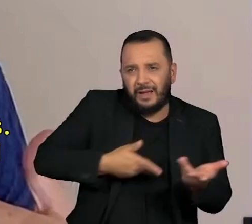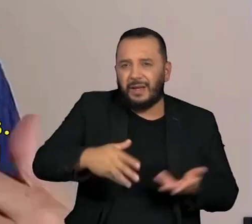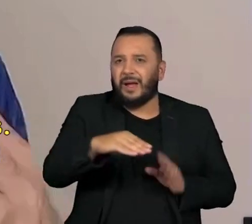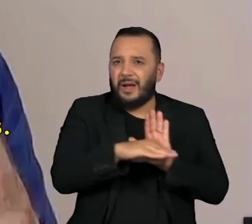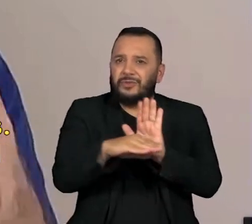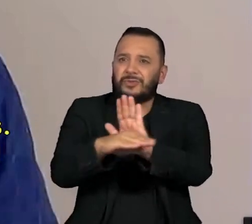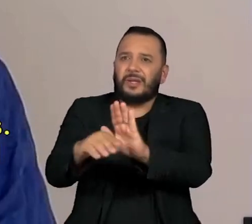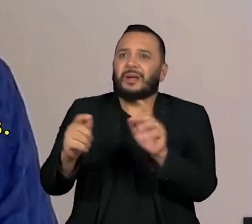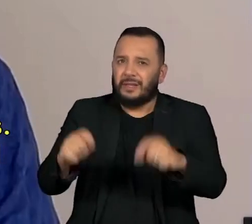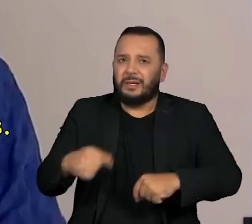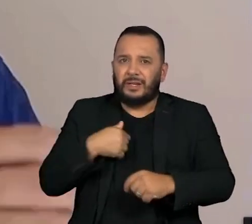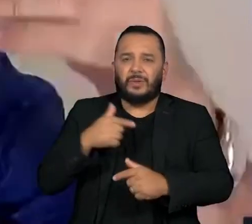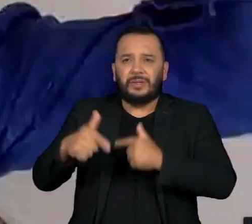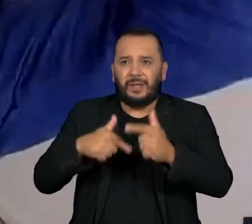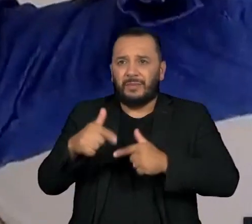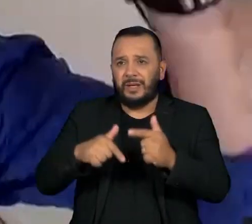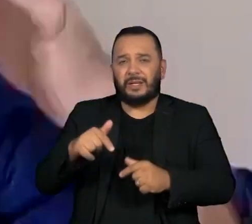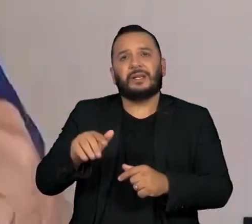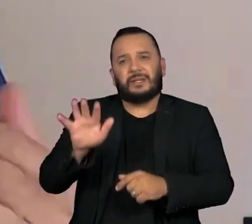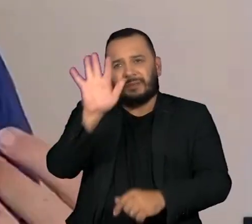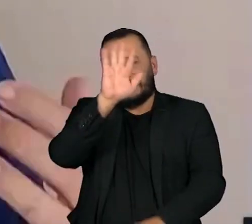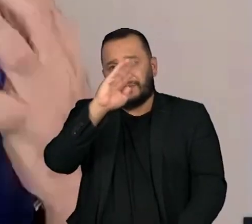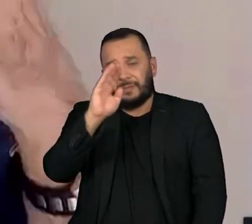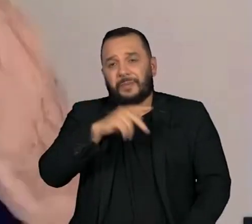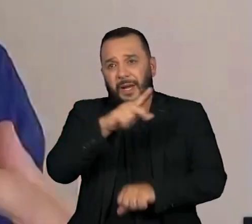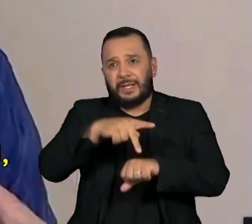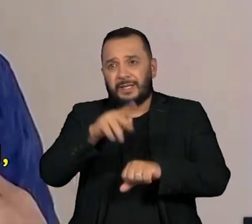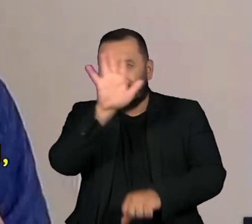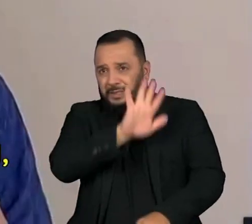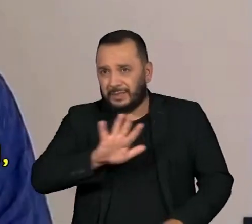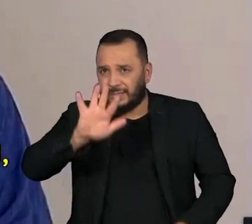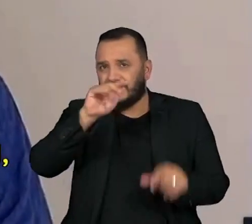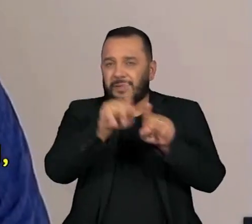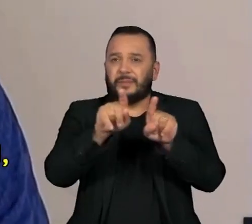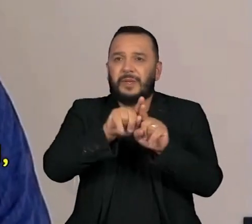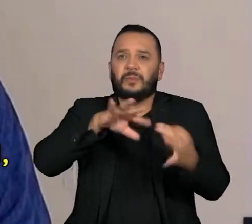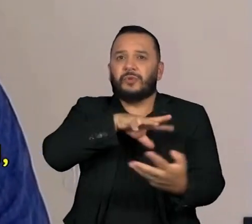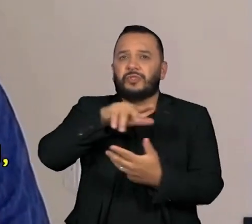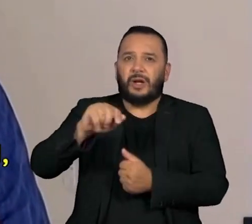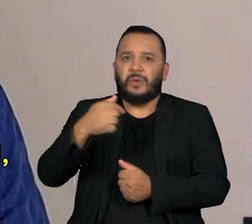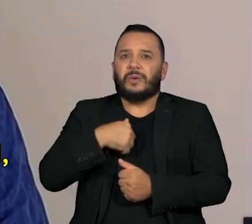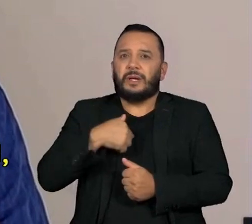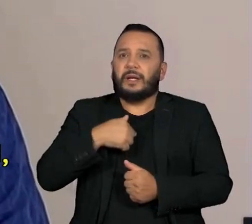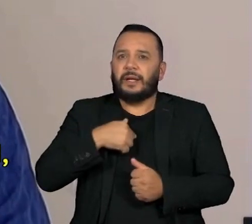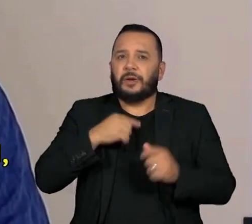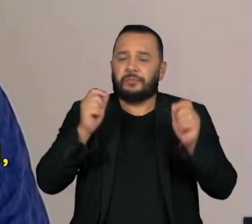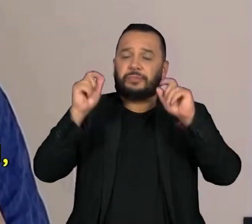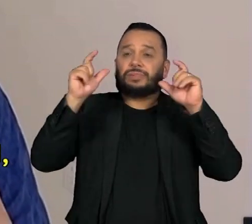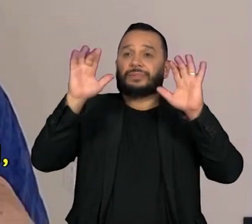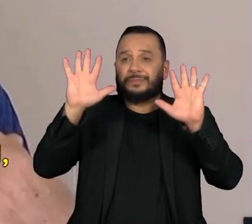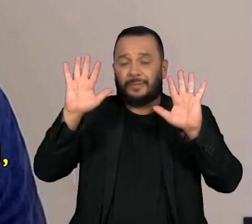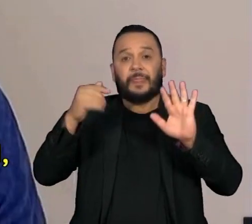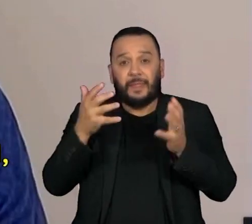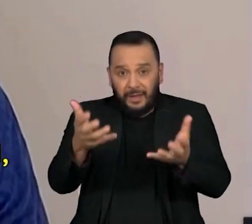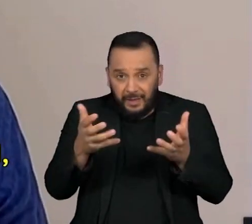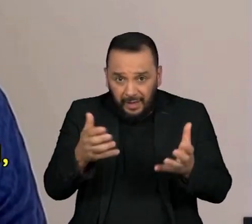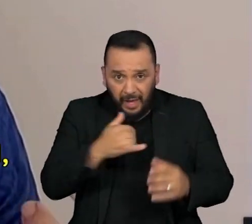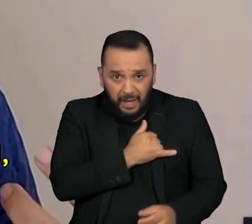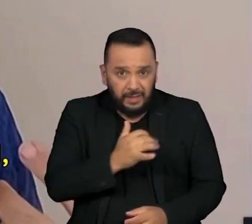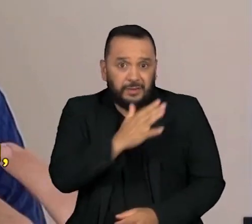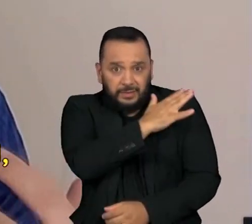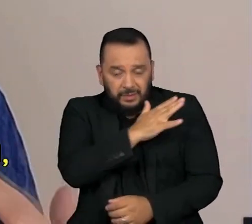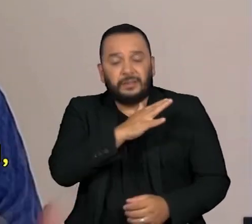trabalhar a nível nacional e a nível mundial. E eu estou conectando. Eu digo, se você quer levar o caso dos índios de Llanamono